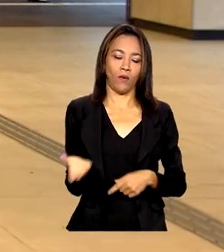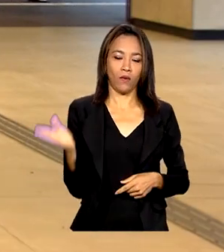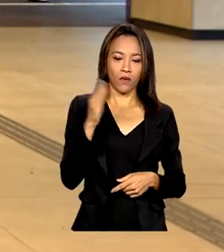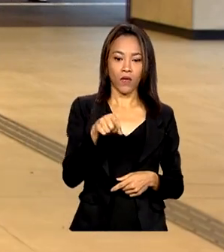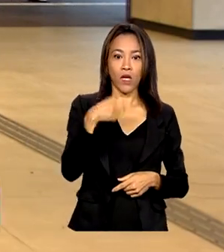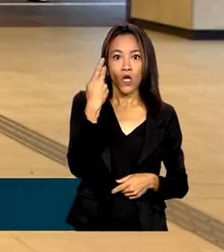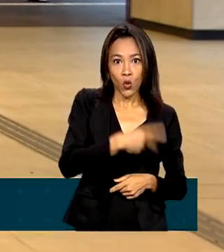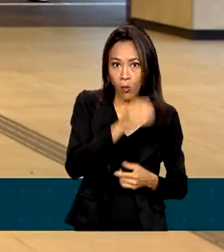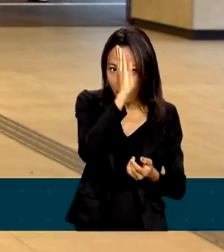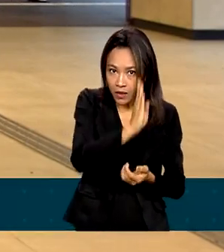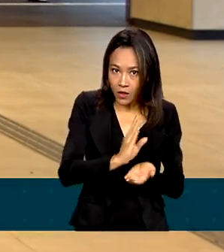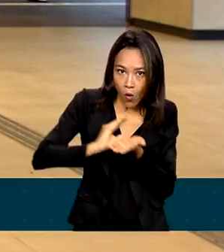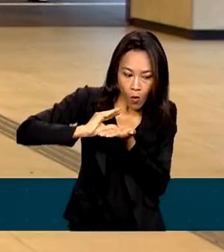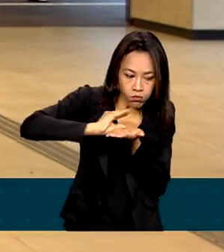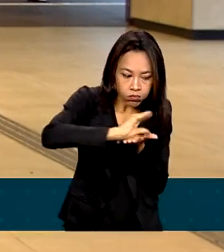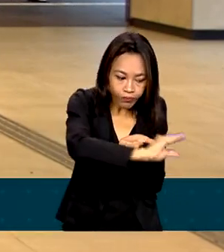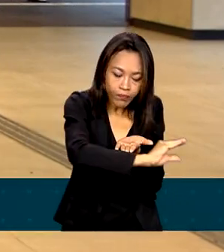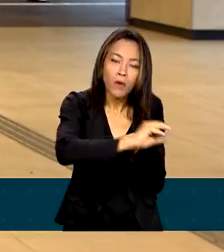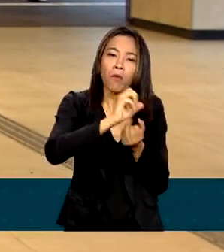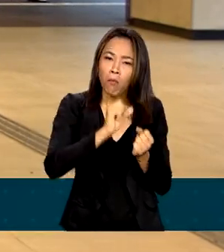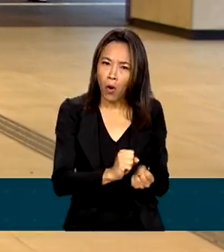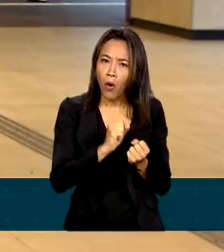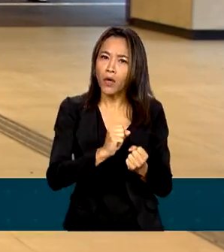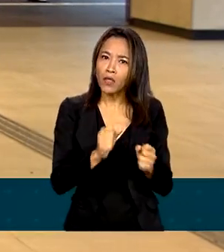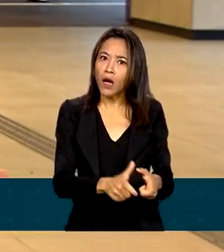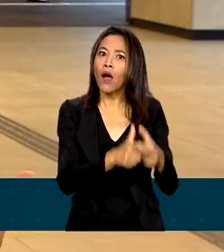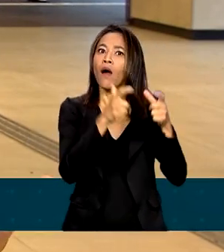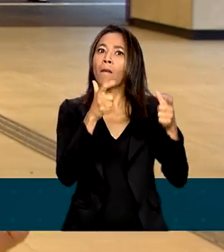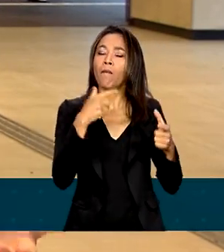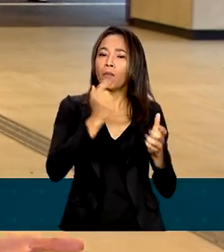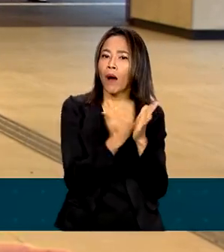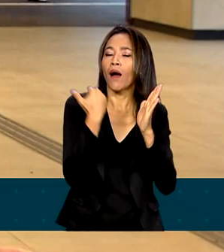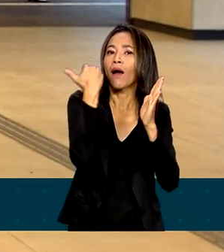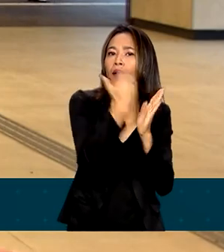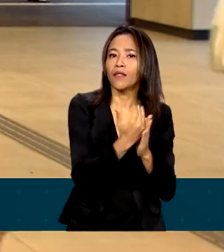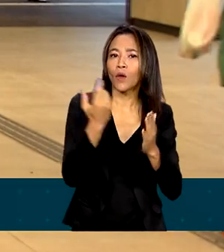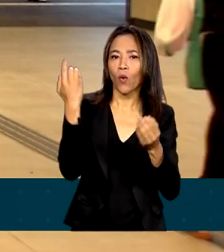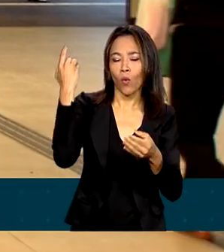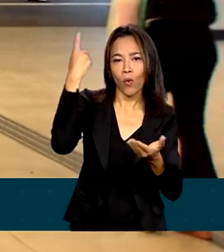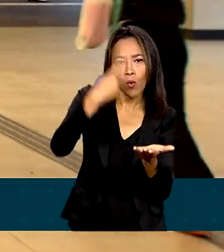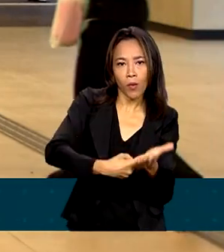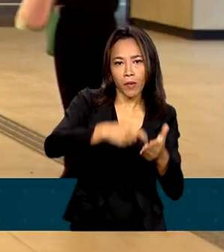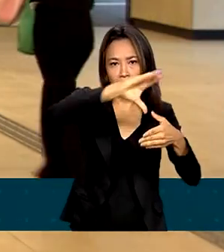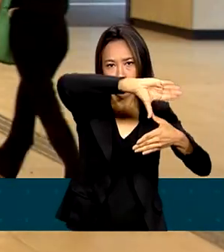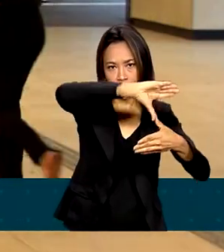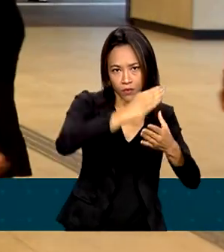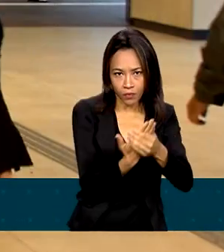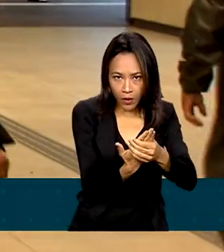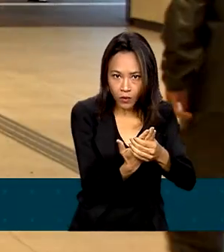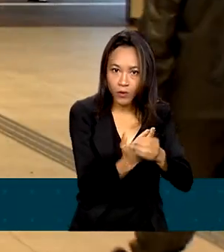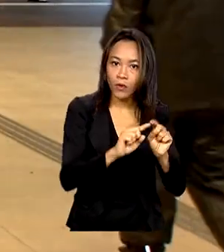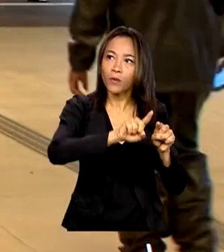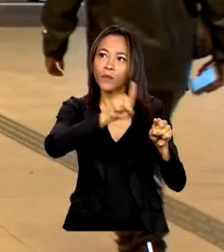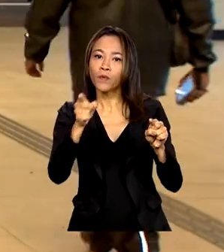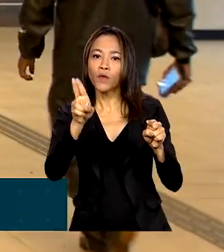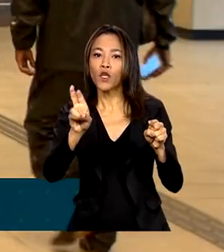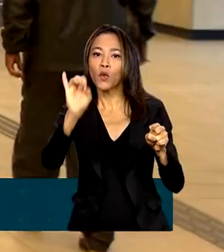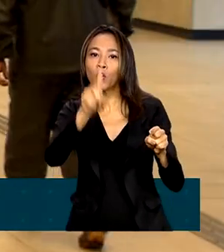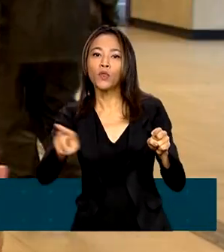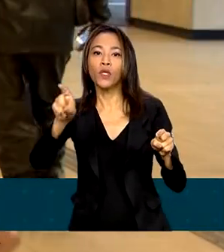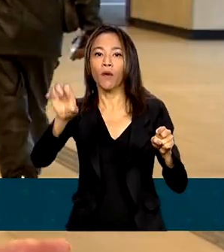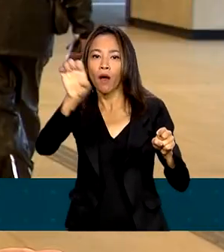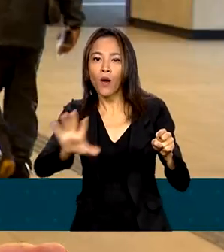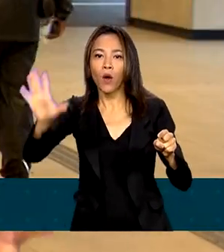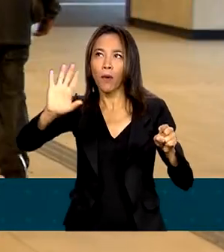Brasil pode aumentar ainda mais com o futuro acordo de associação Mercosul-União Europeia, que pretende estabelecer